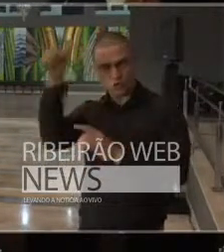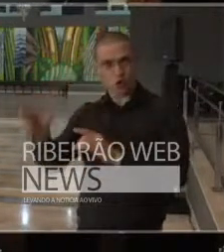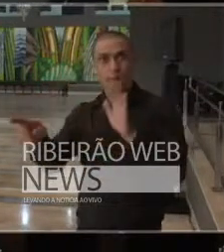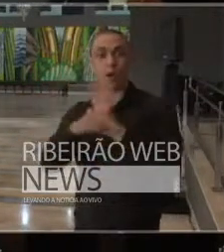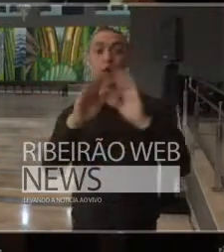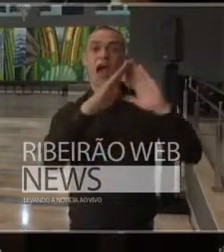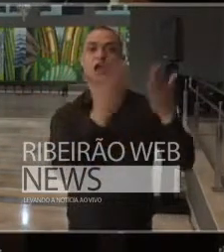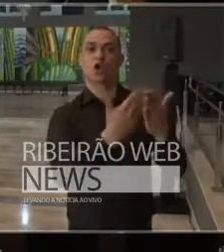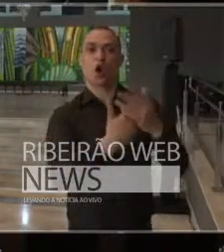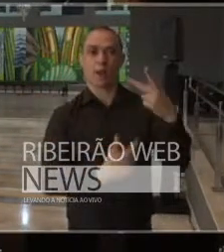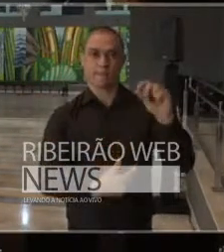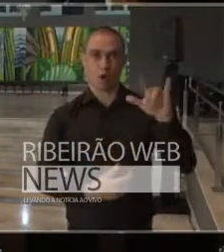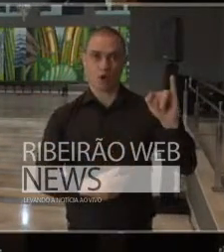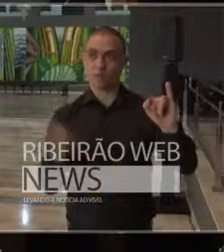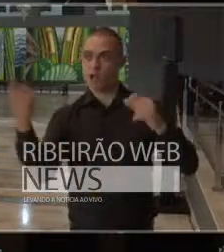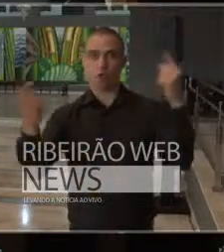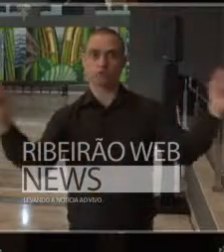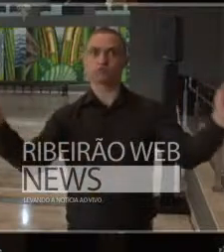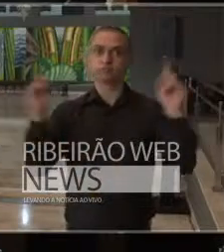da própria Escola Politécnica,